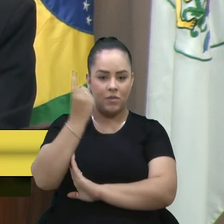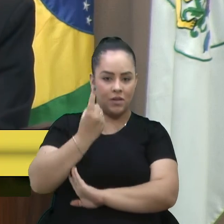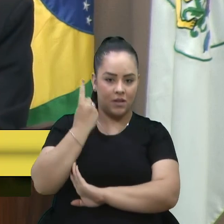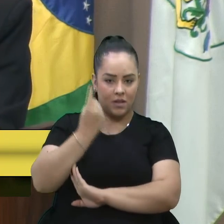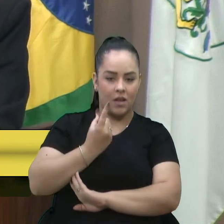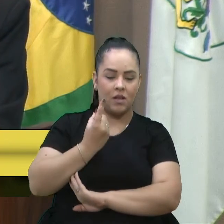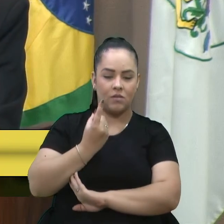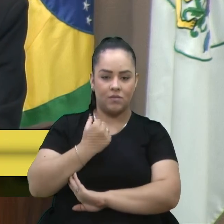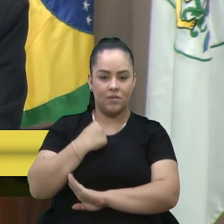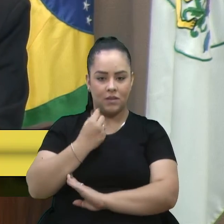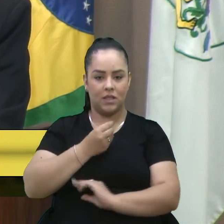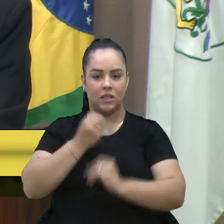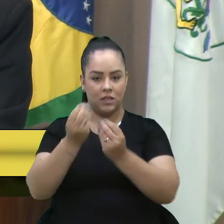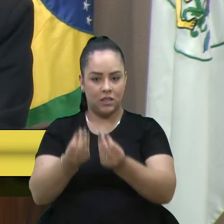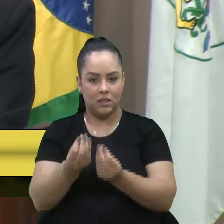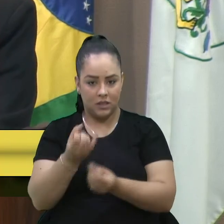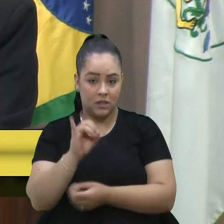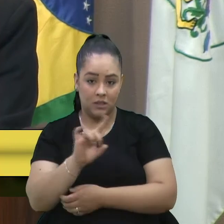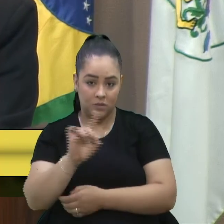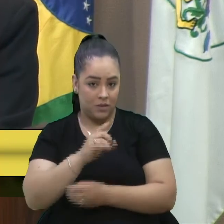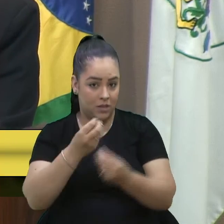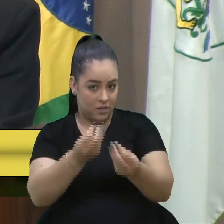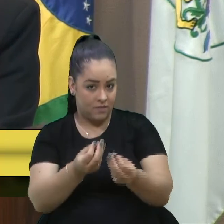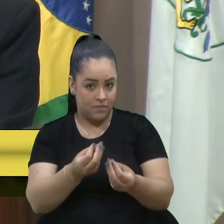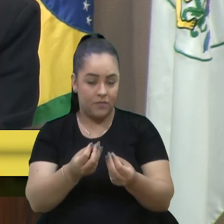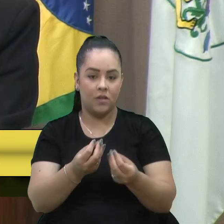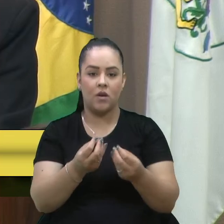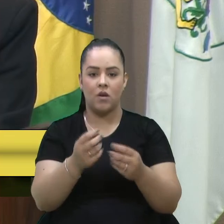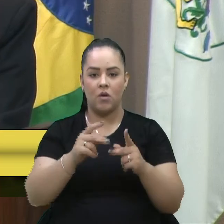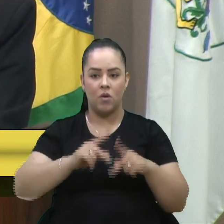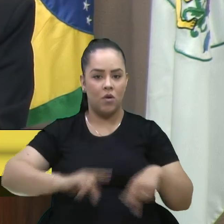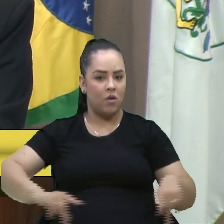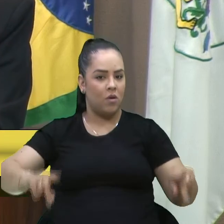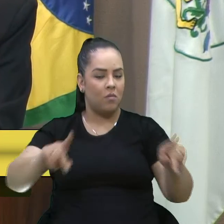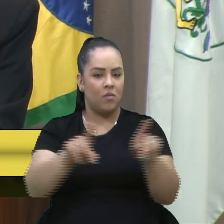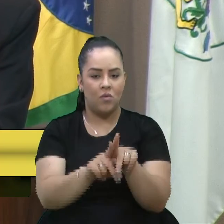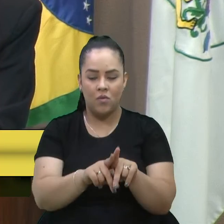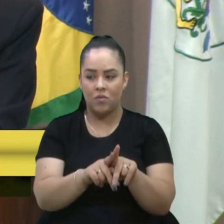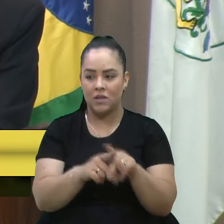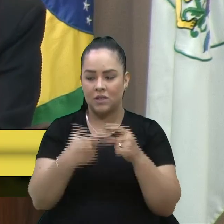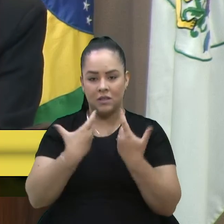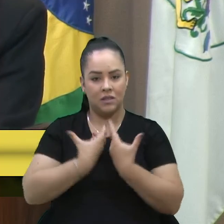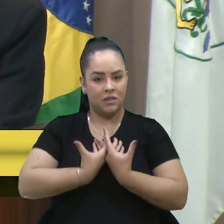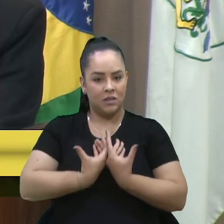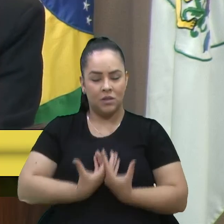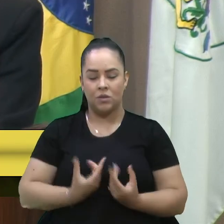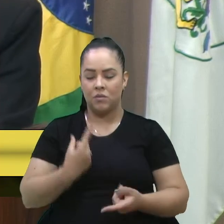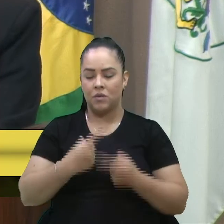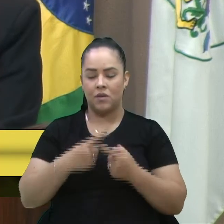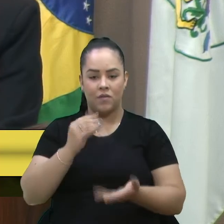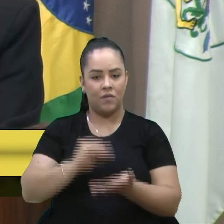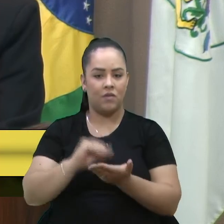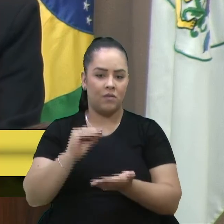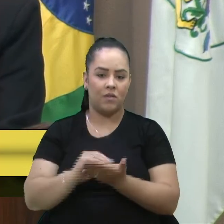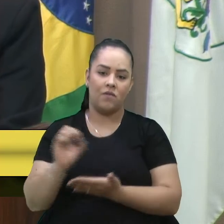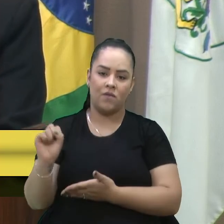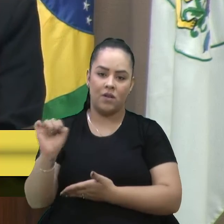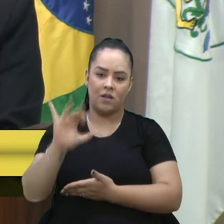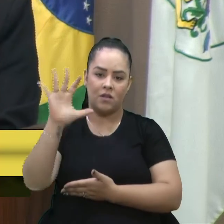A população está sendo sugada devido à instabilidade, desvalorização do real.